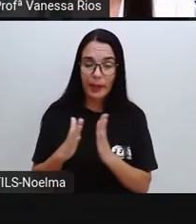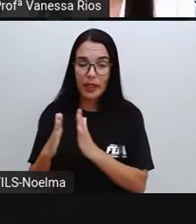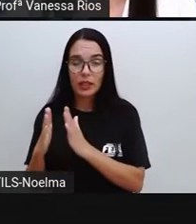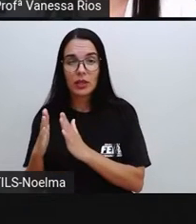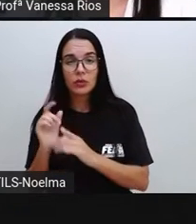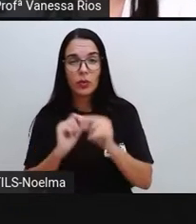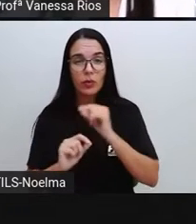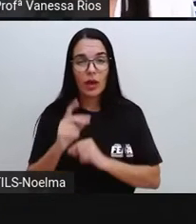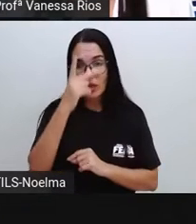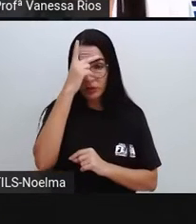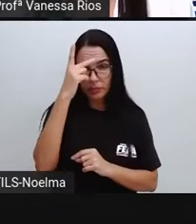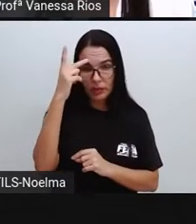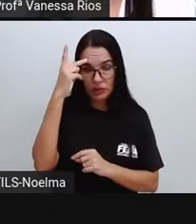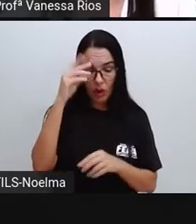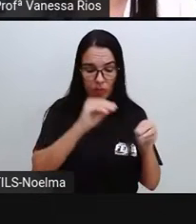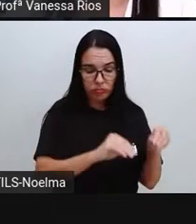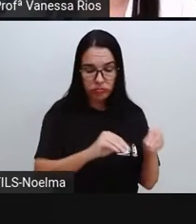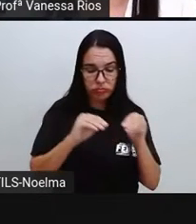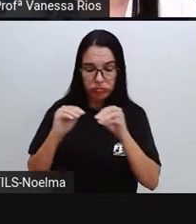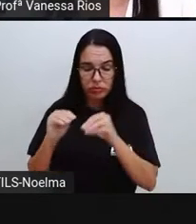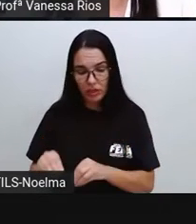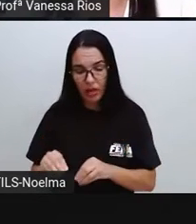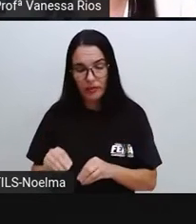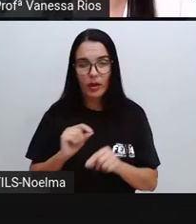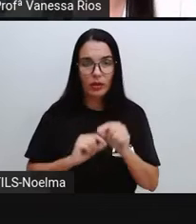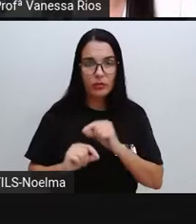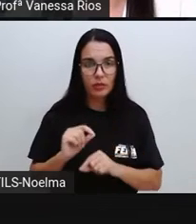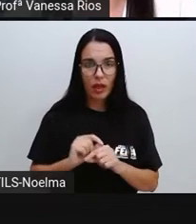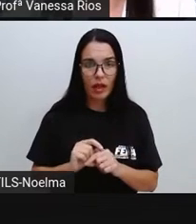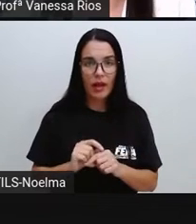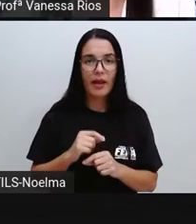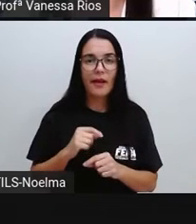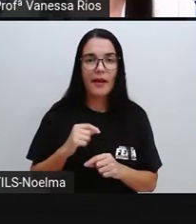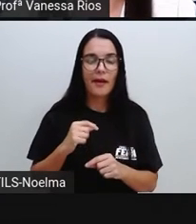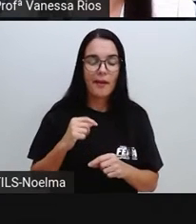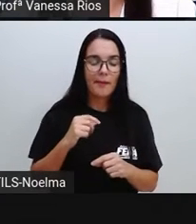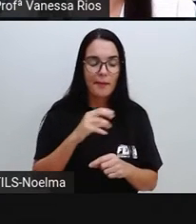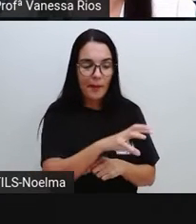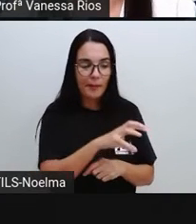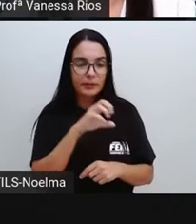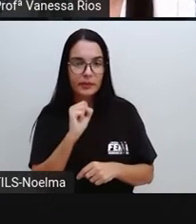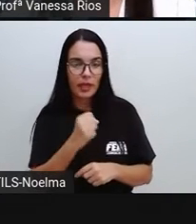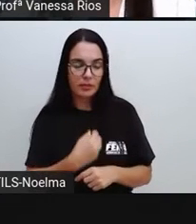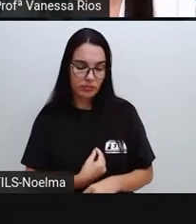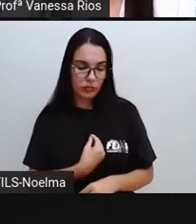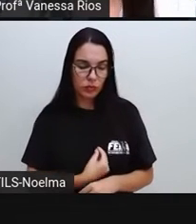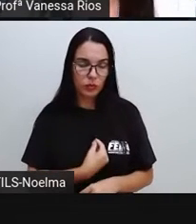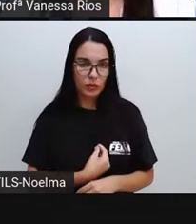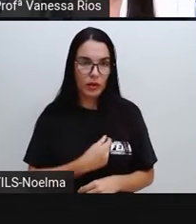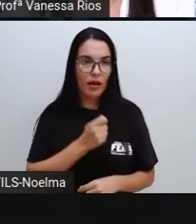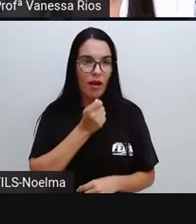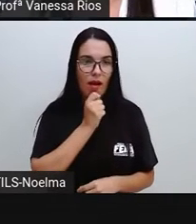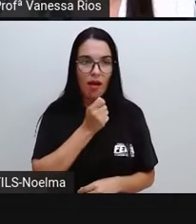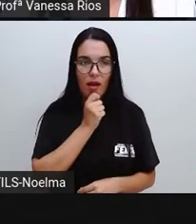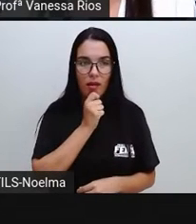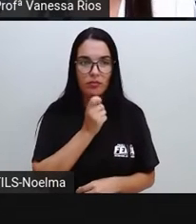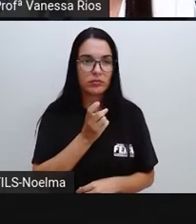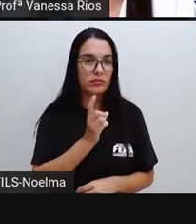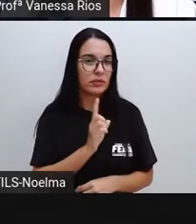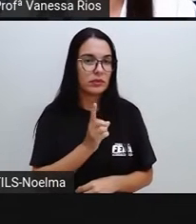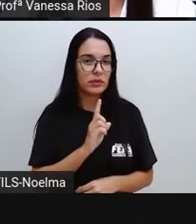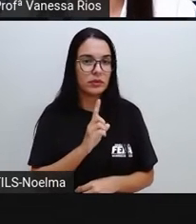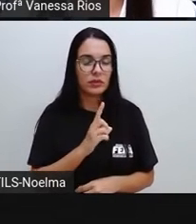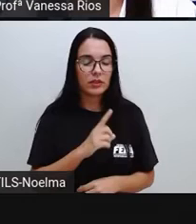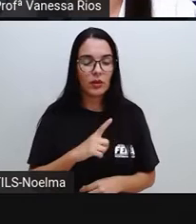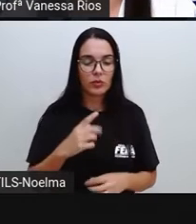humano mudava de um lugar para outro em busca da sua sobrevivência. Então ele ainda não dominava as